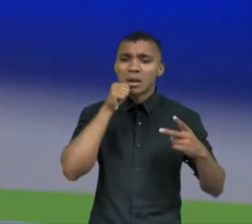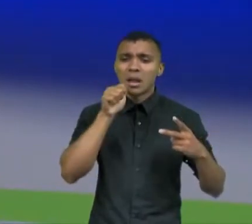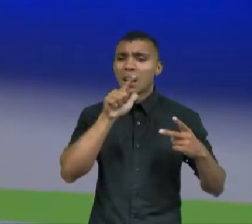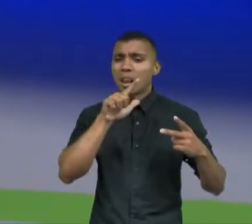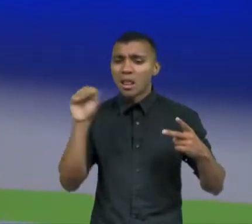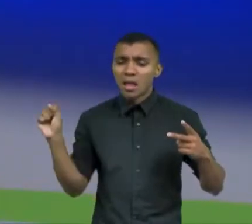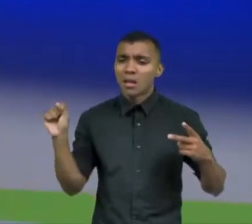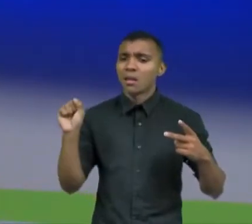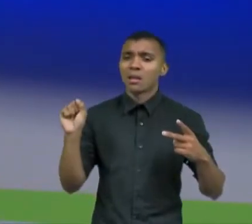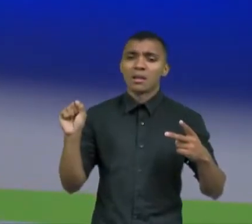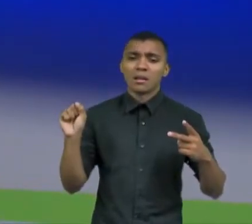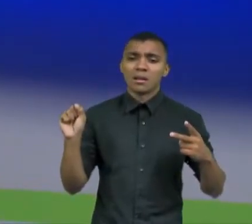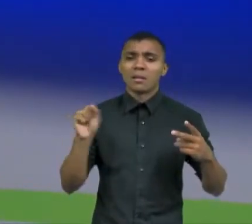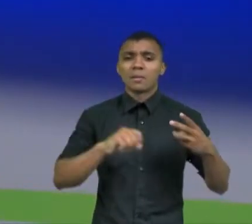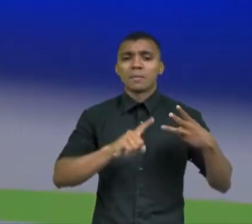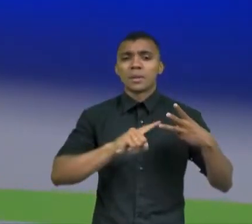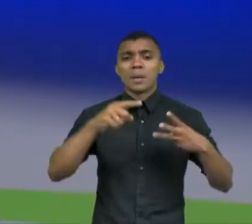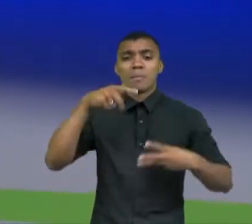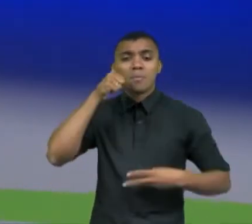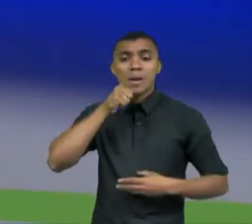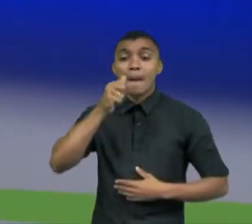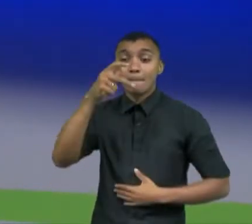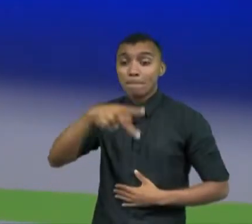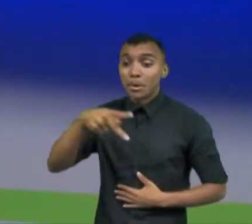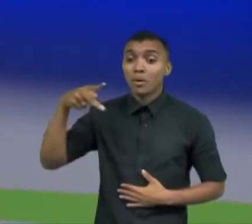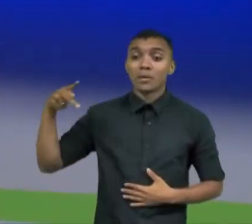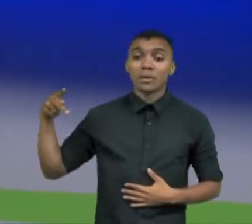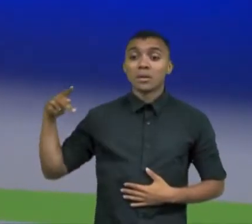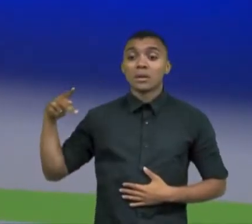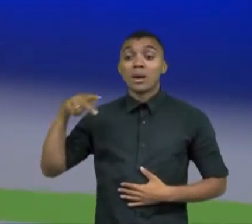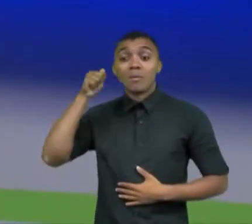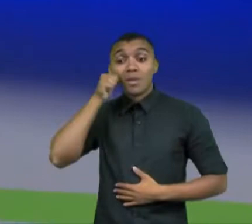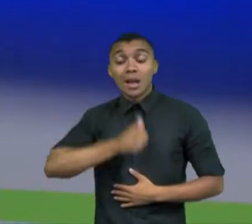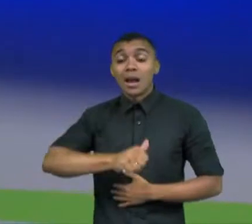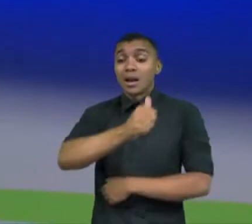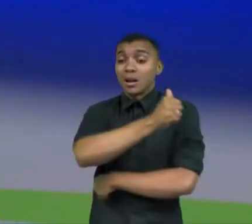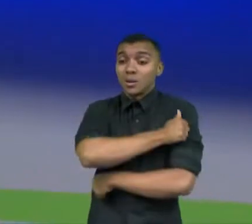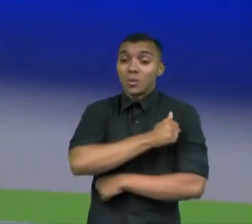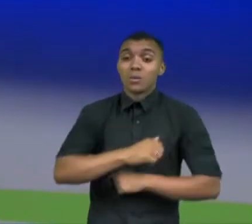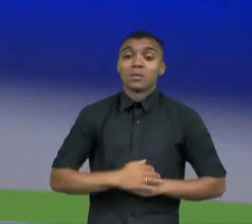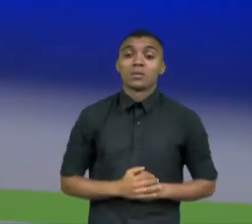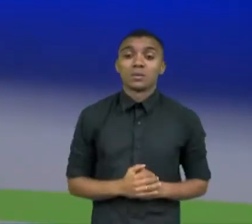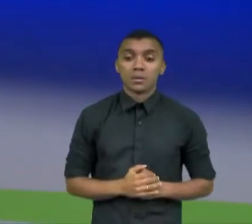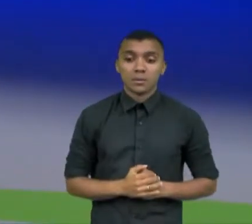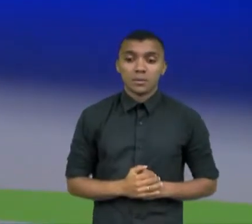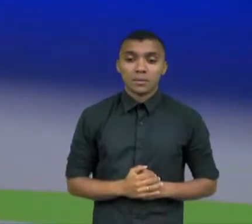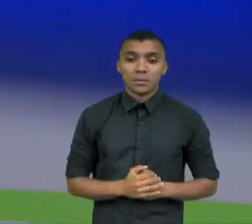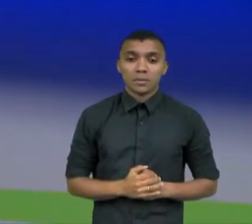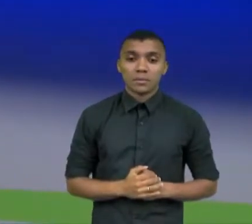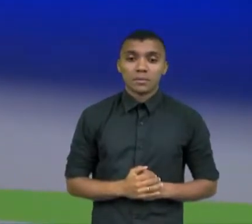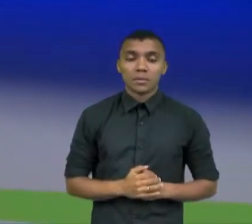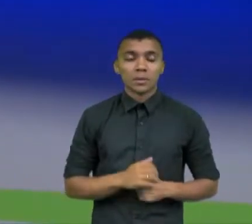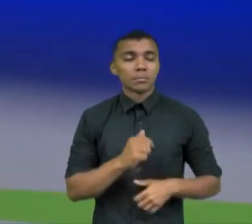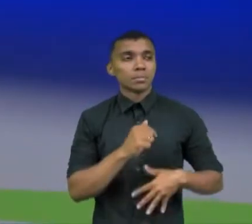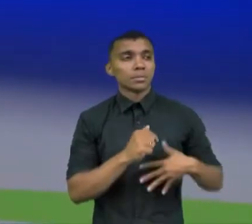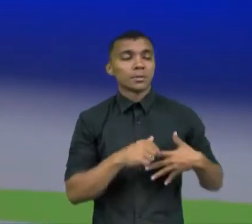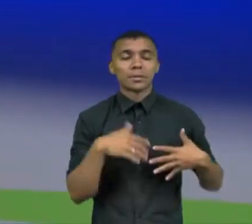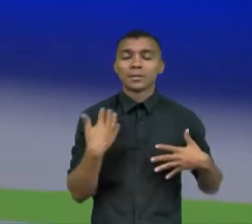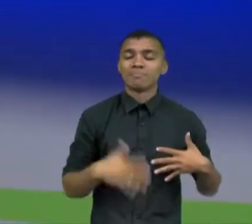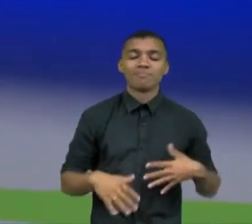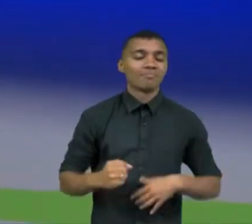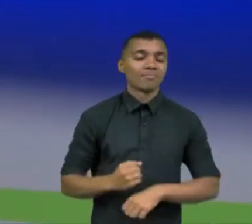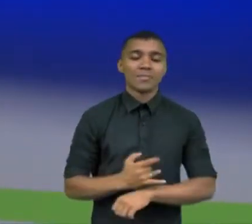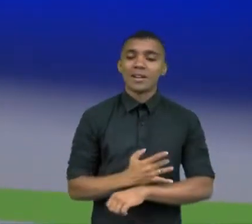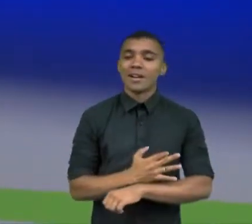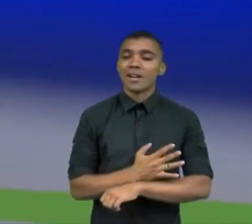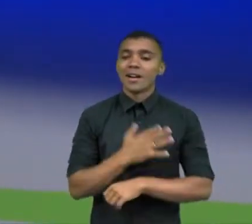professoras, estudantes. Era uma coisa fantástica. As